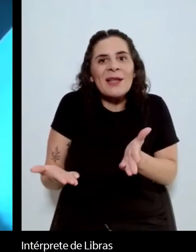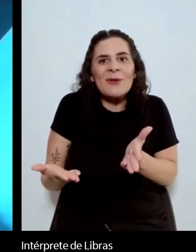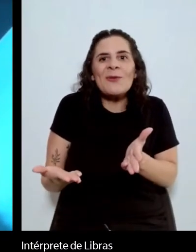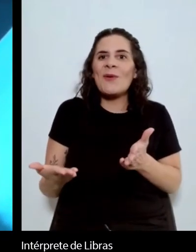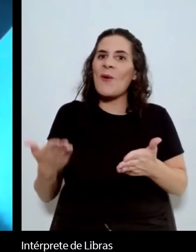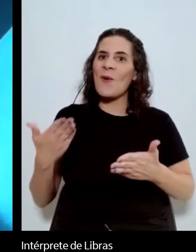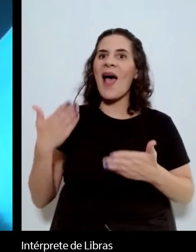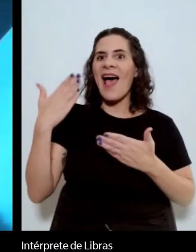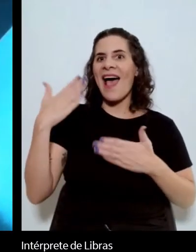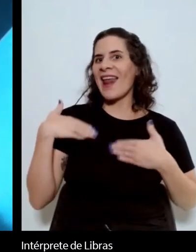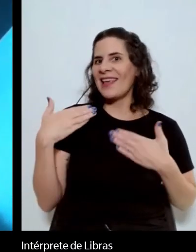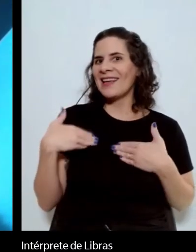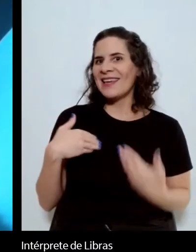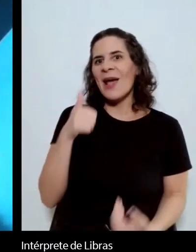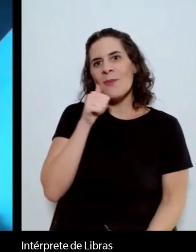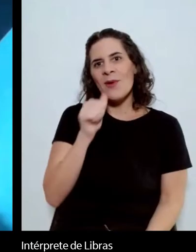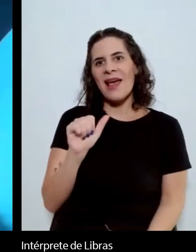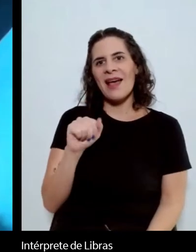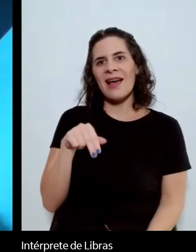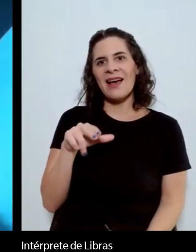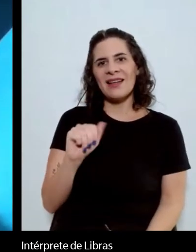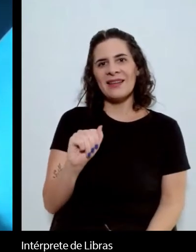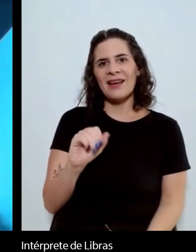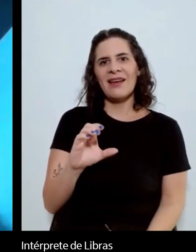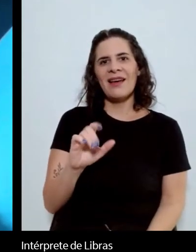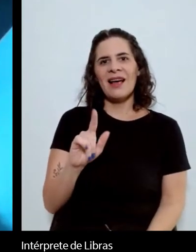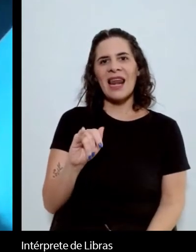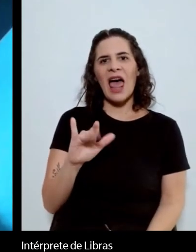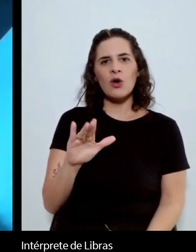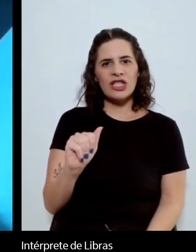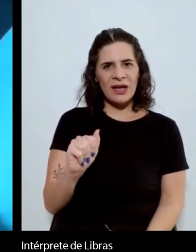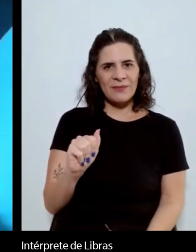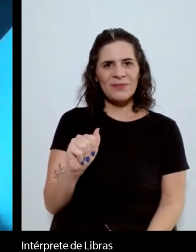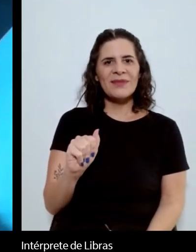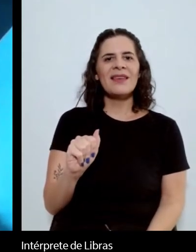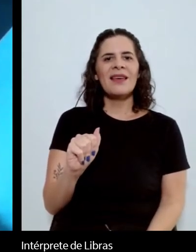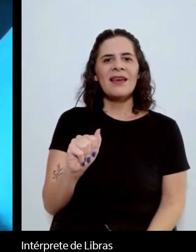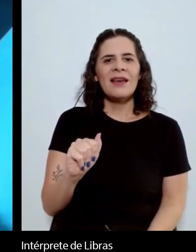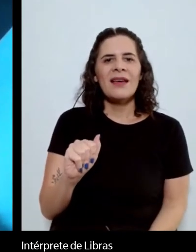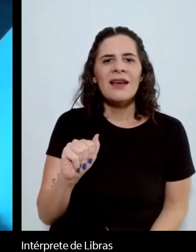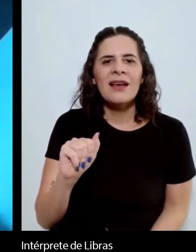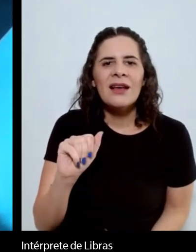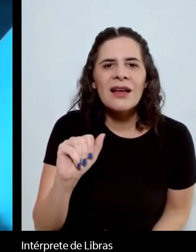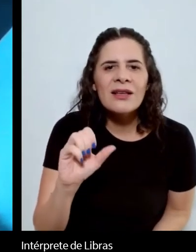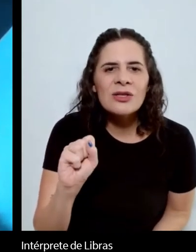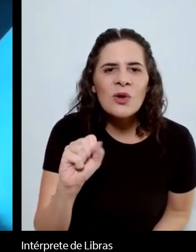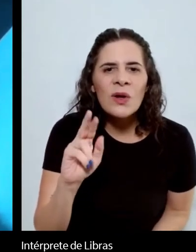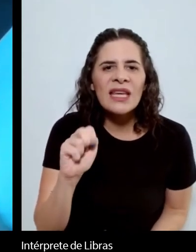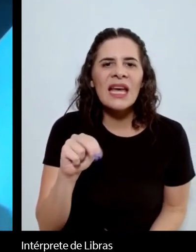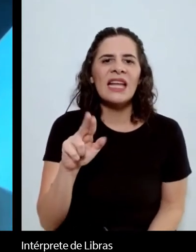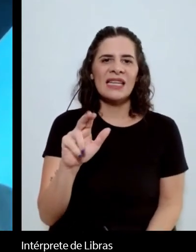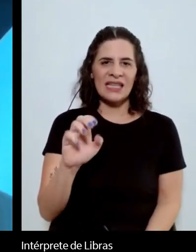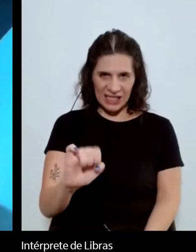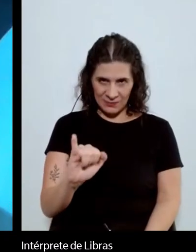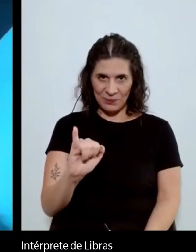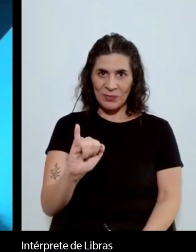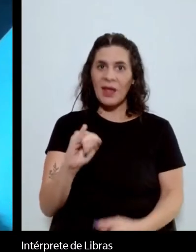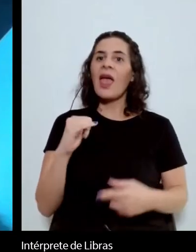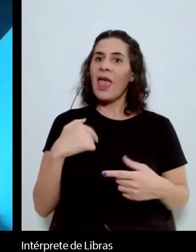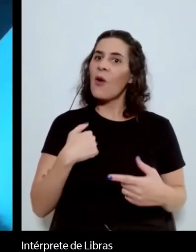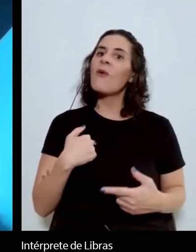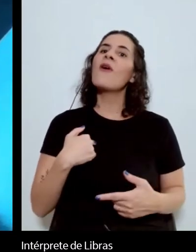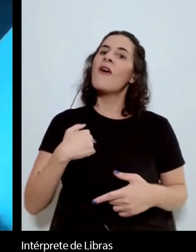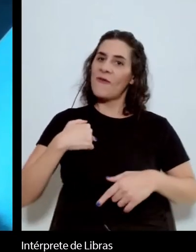Suriane. E digo com grande alegria pela presença da Ana Cláudia e porque a Ana Cláudia é representante